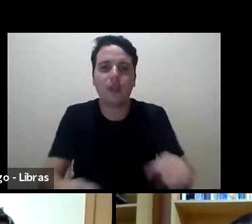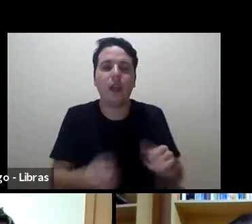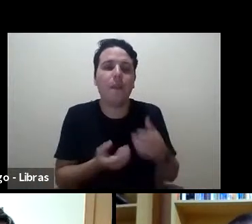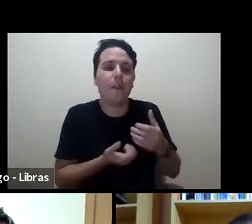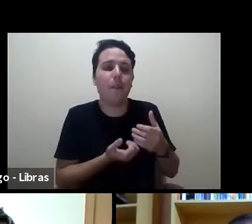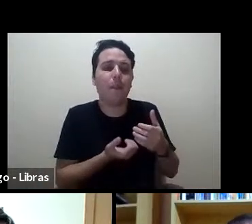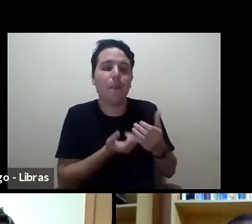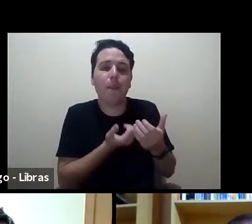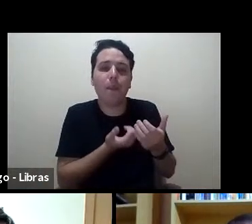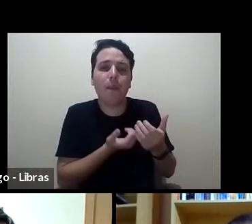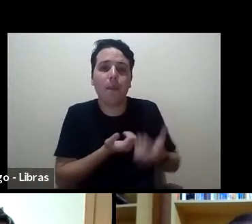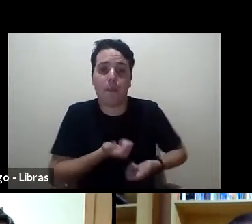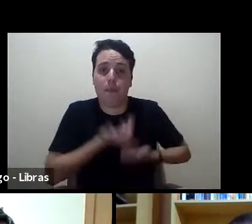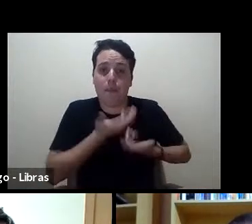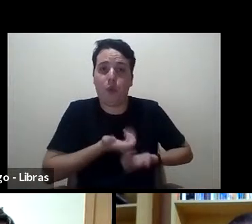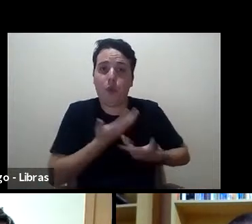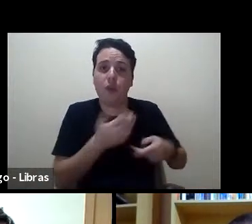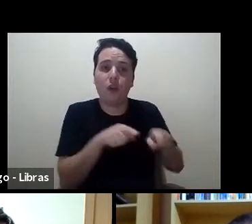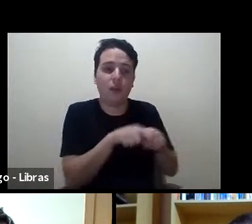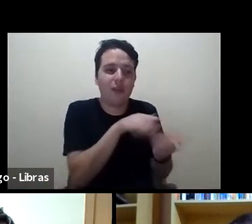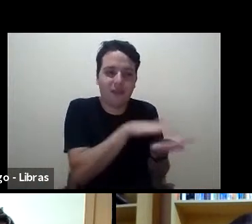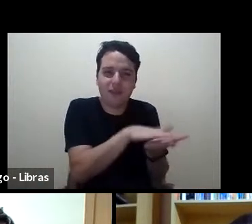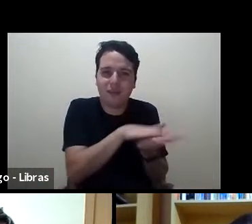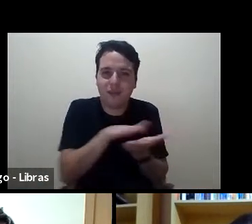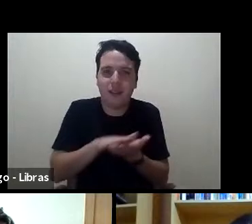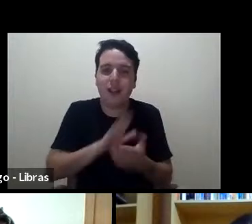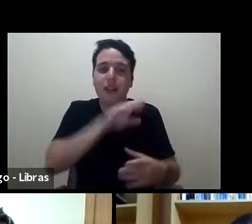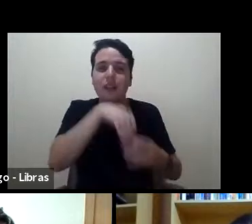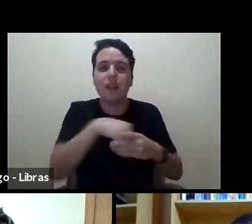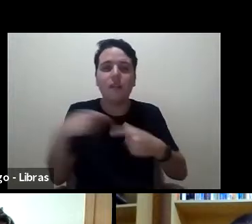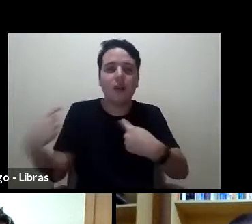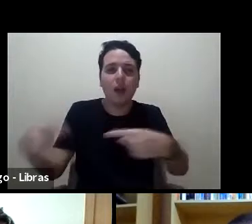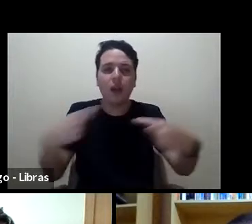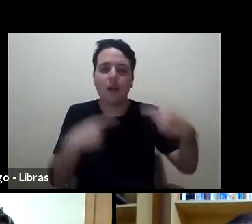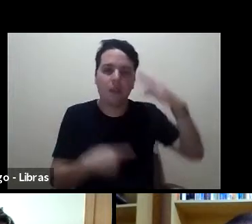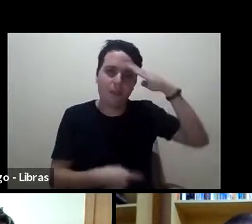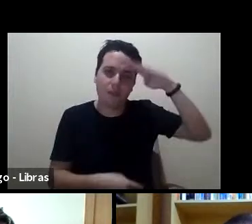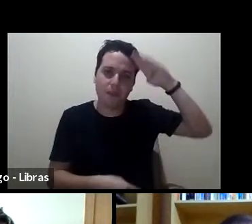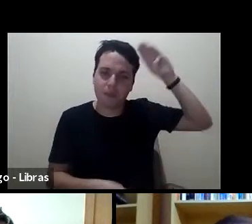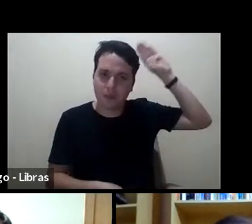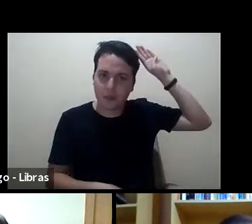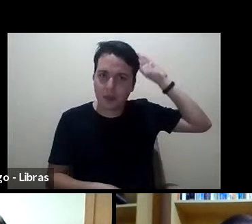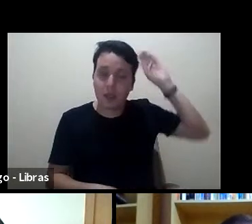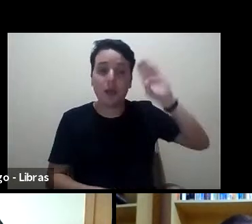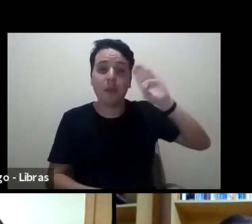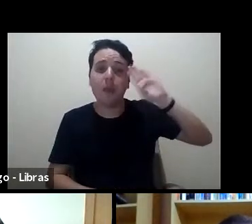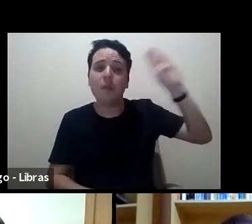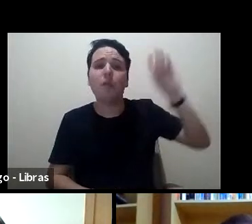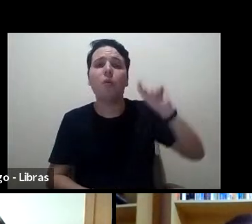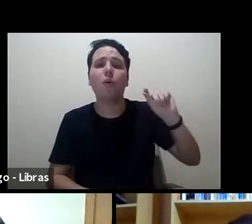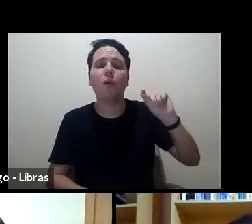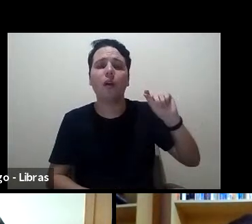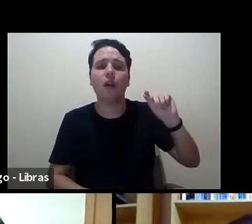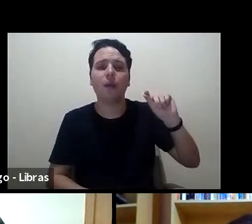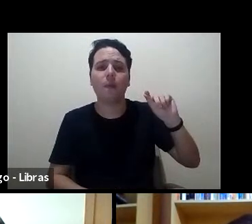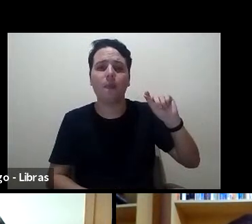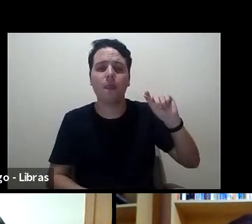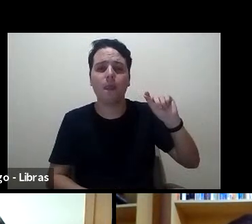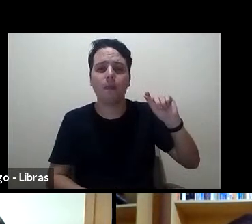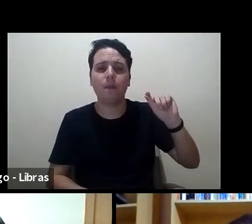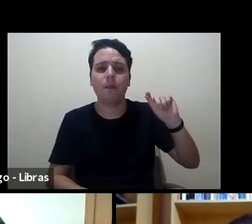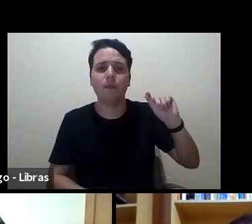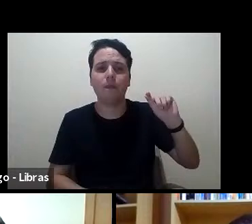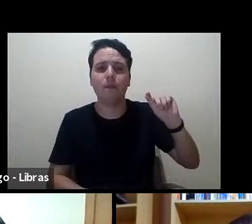E, principalmente, fazer isto para qualificar autores